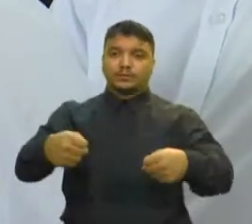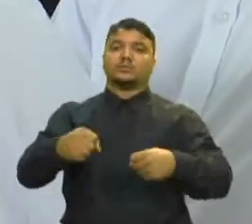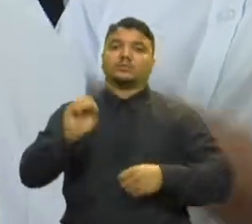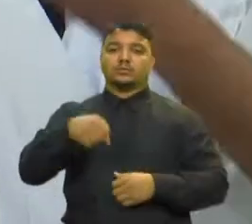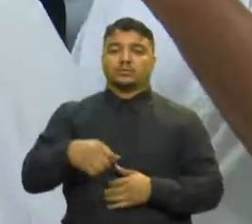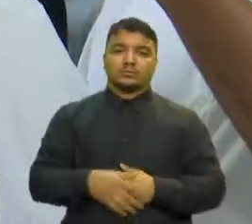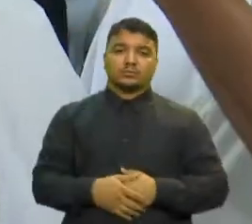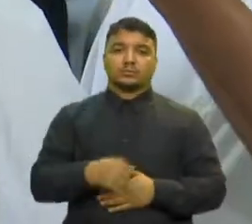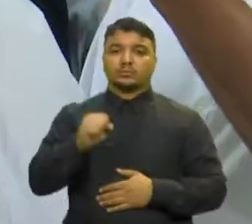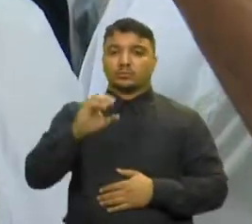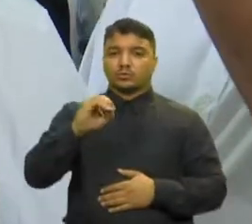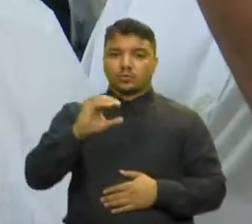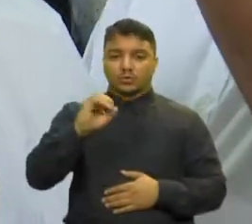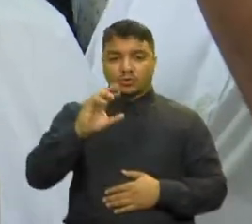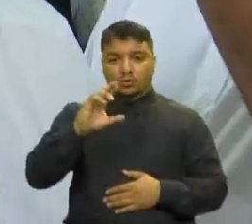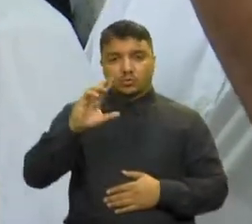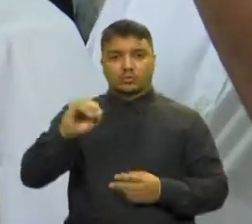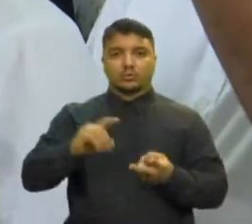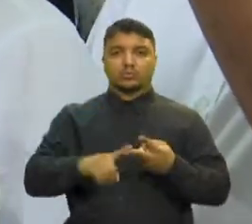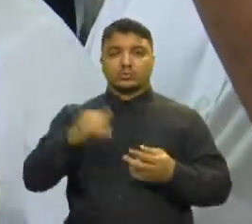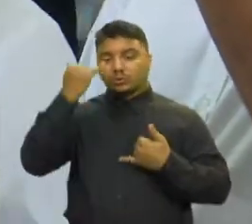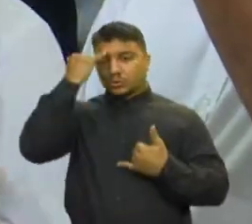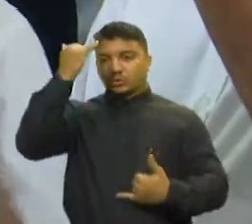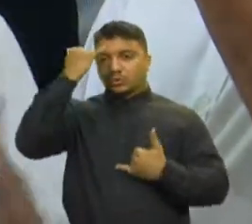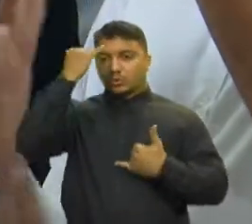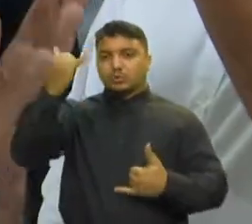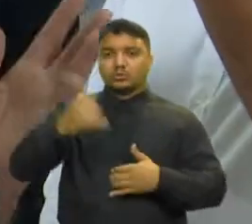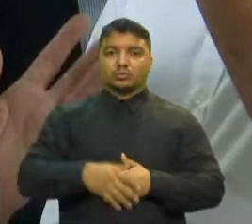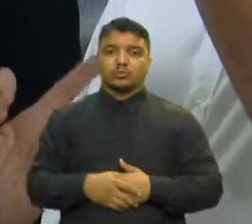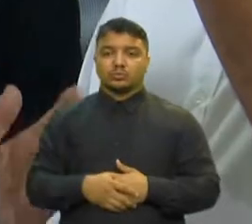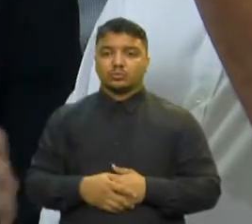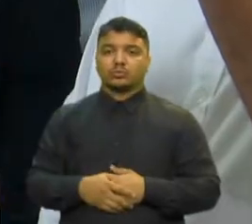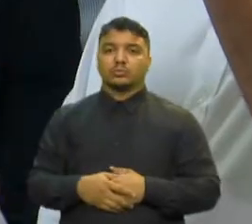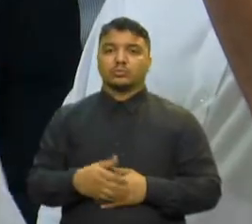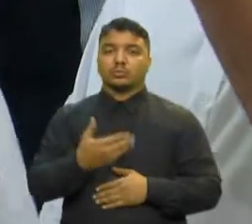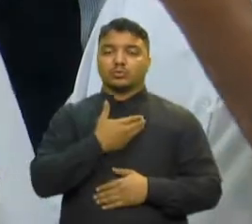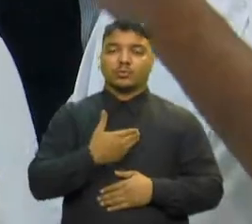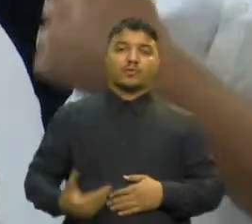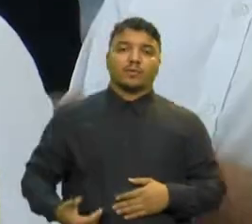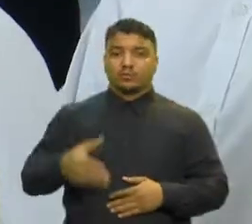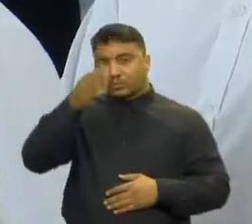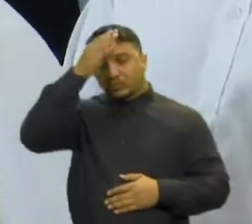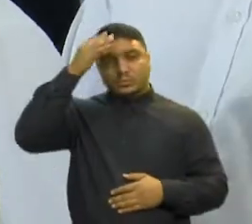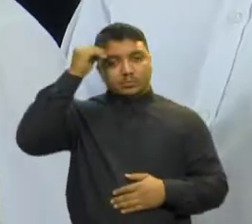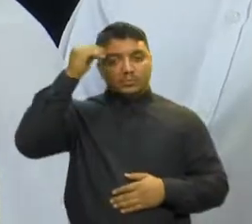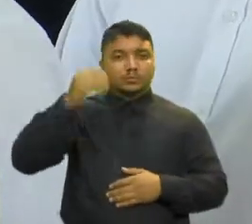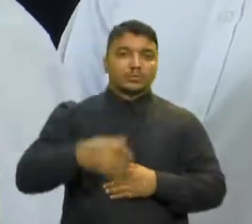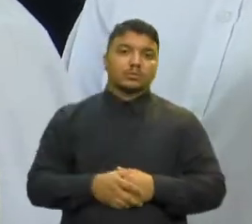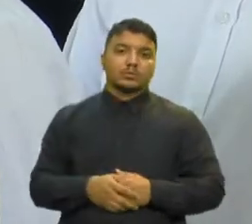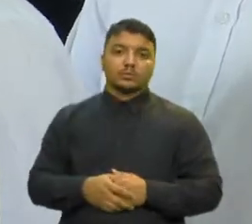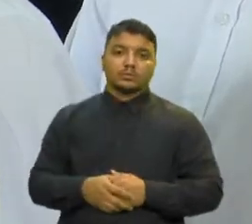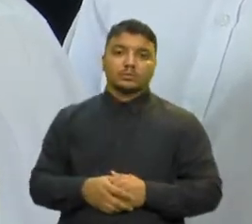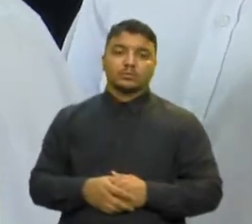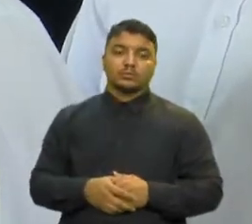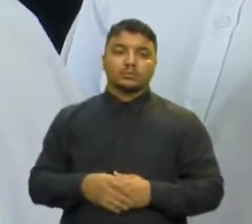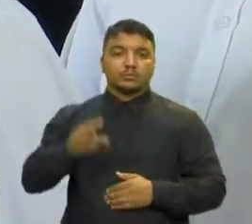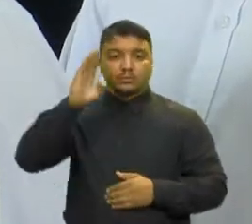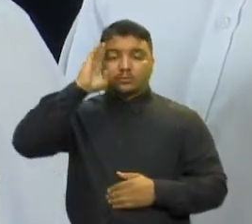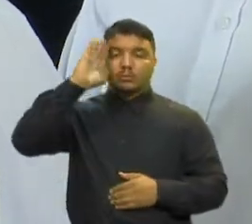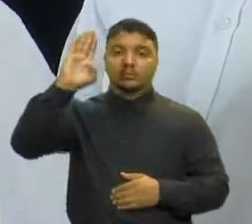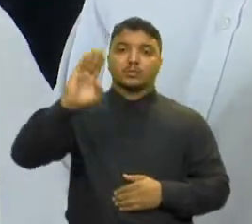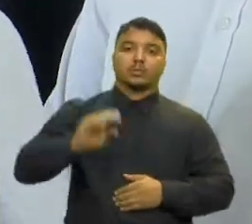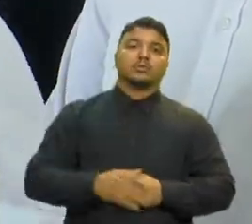Socorro, a Isolda, o governador Camilo Mas principalmente